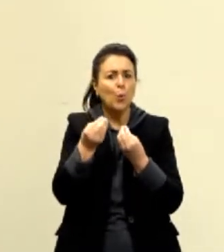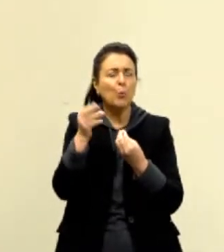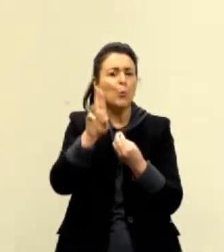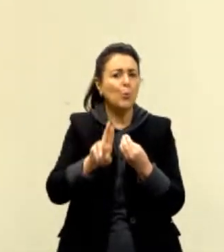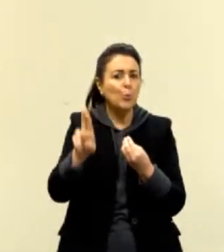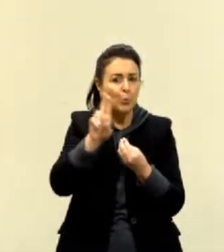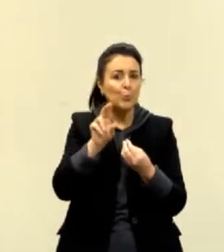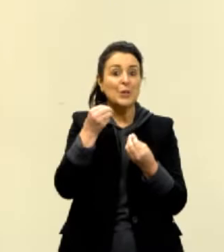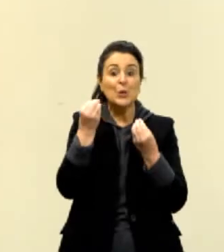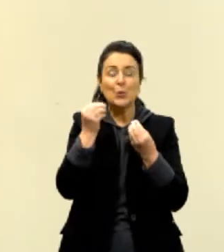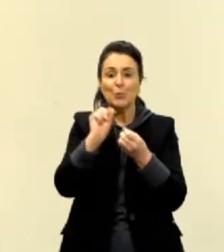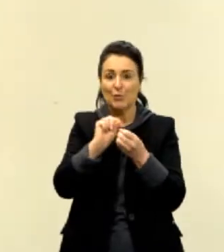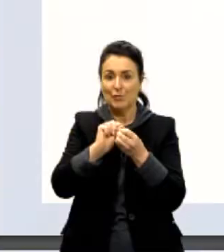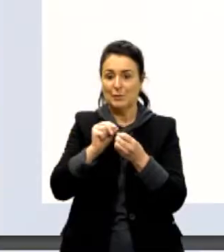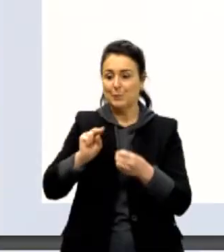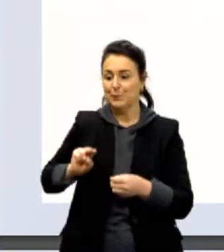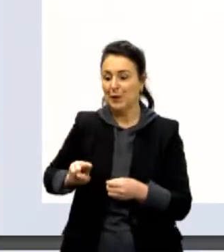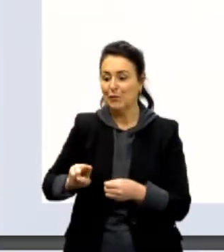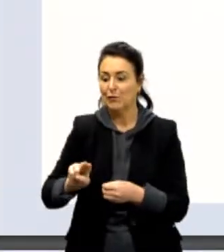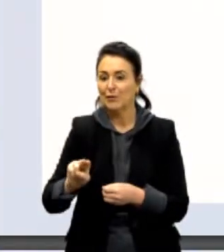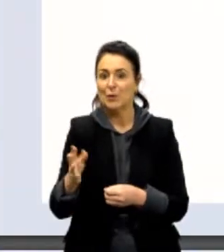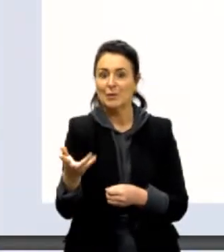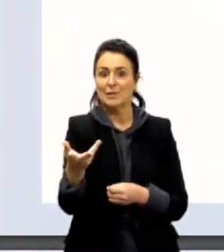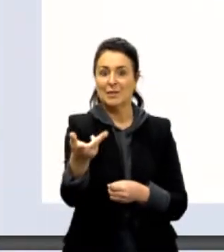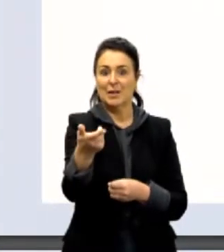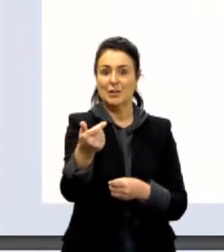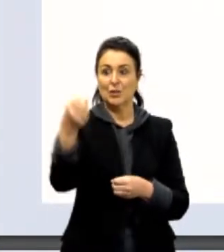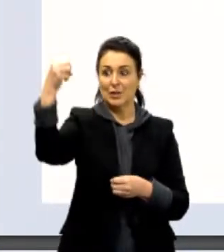E a velocidade da luz no vácuo, a mesma coisa.